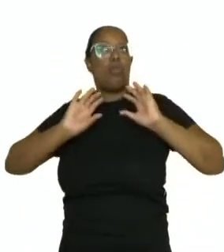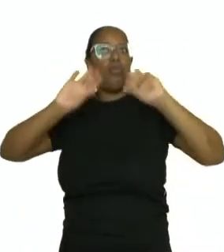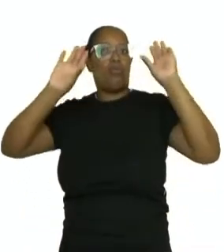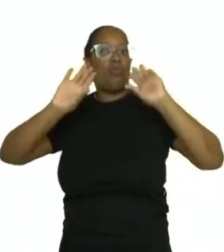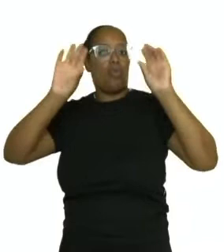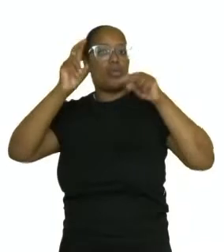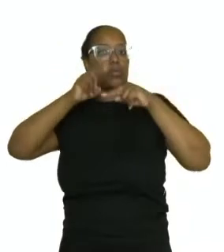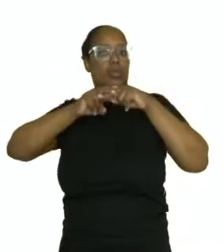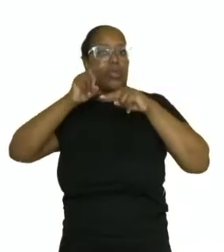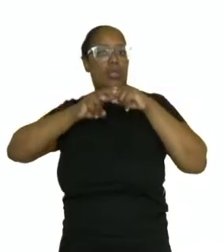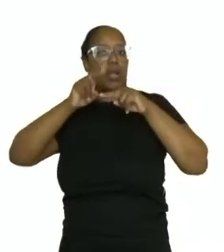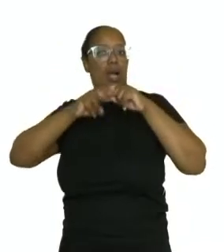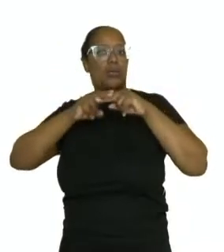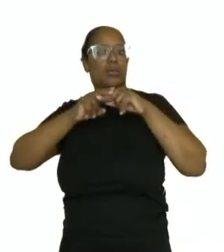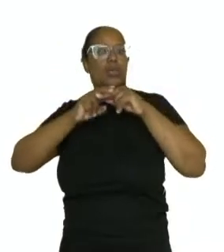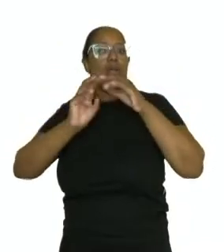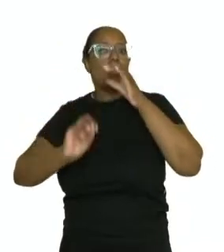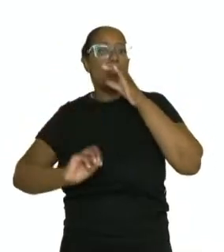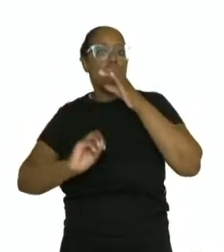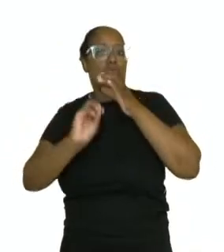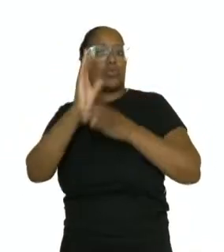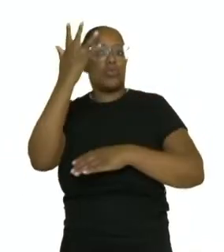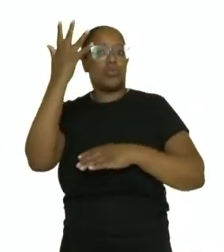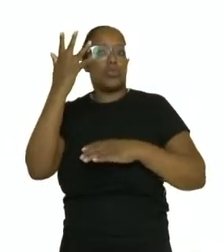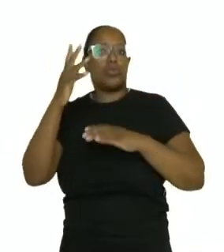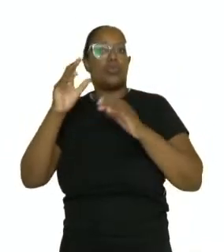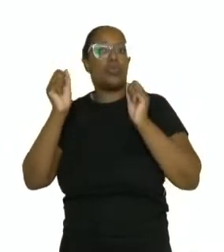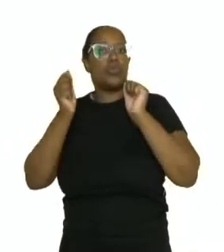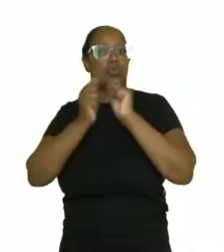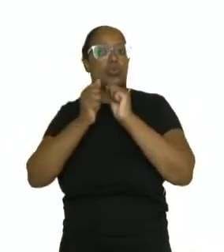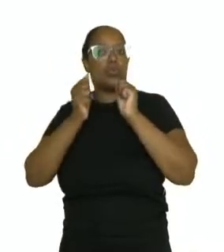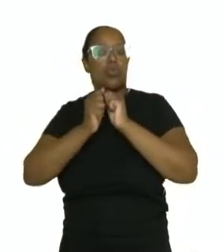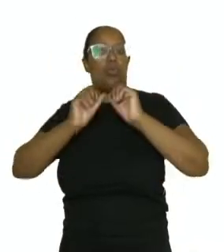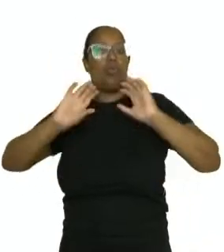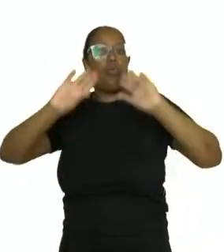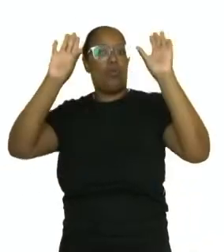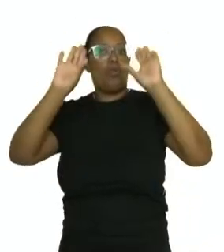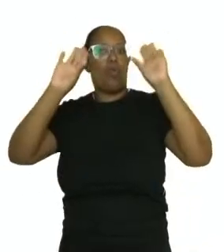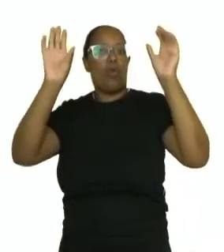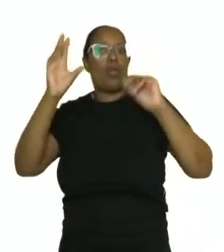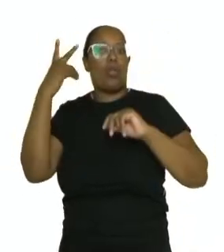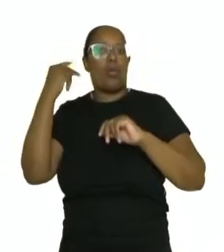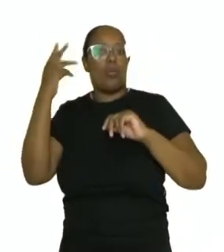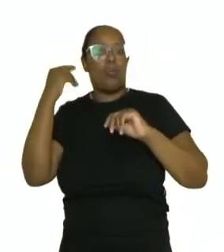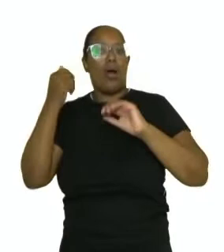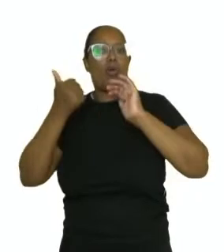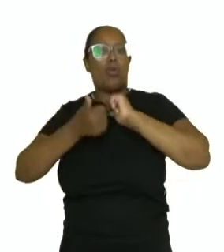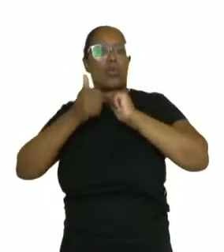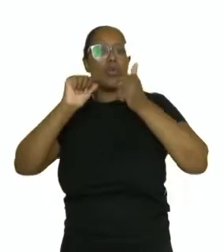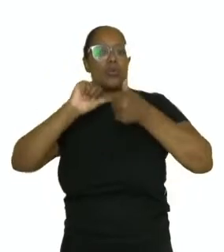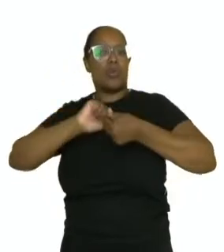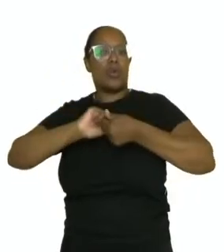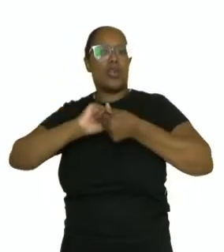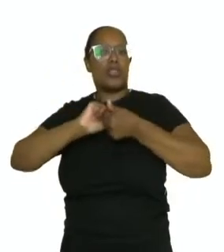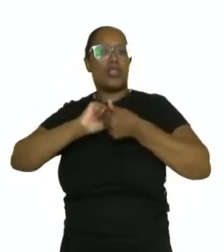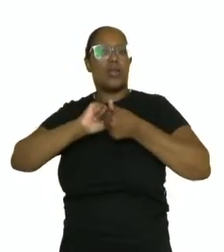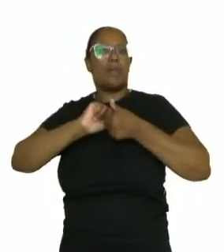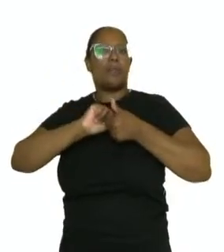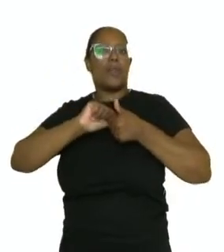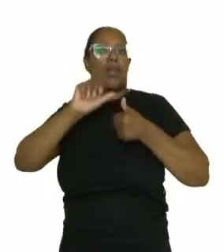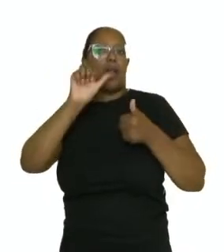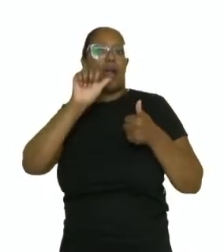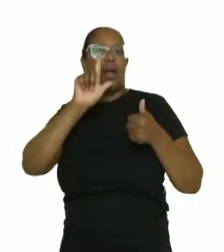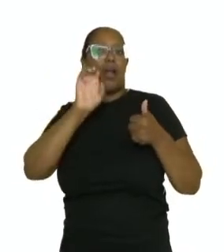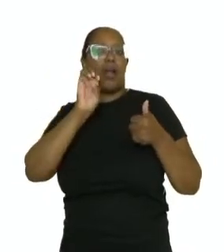vôlei sentado surgiu na junção do vôlei convencional com o esporte alemão praticado por pessoas com pouca mobilidade